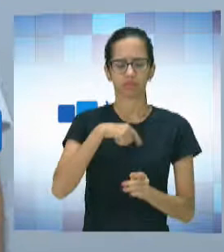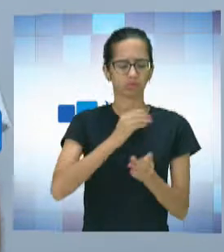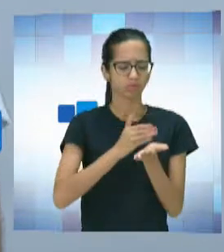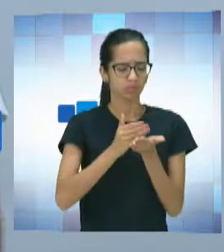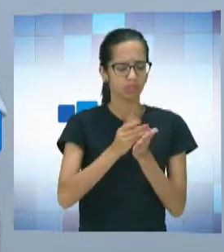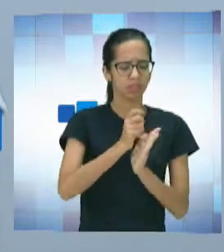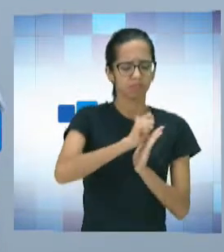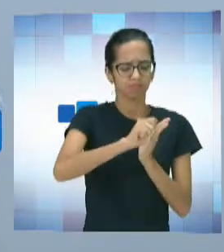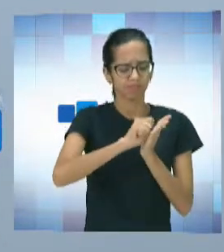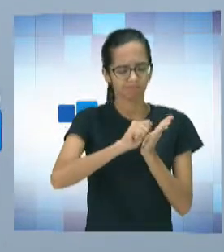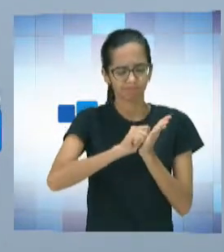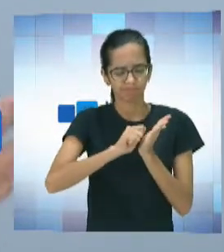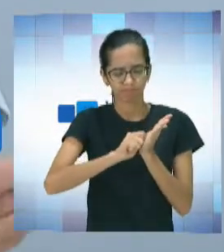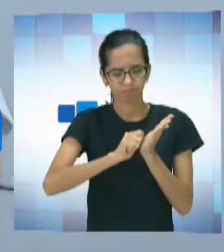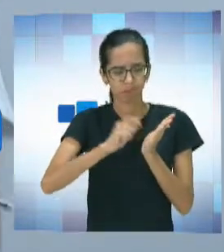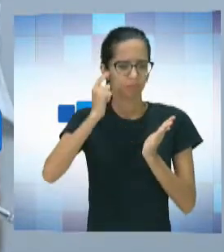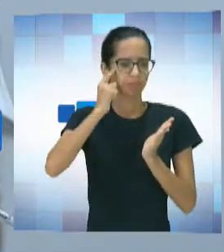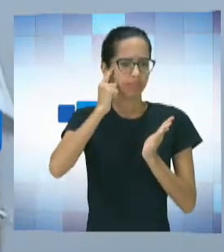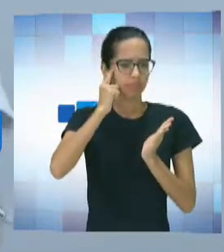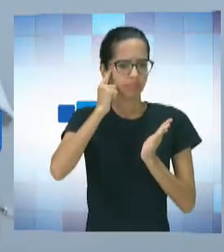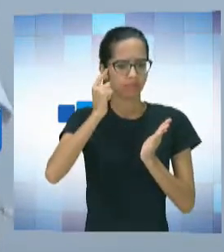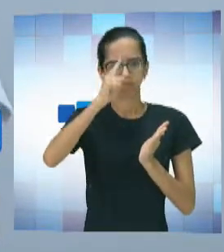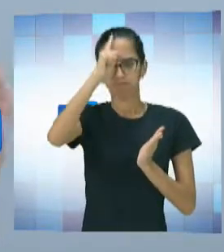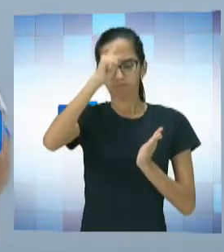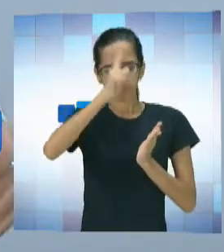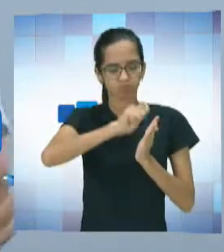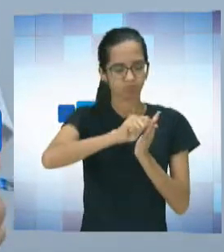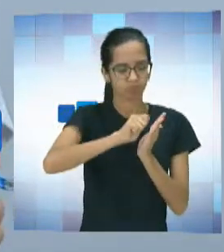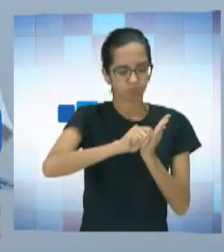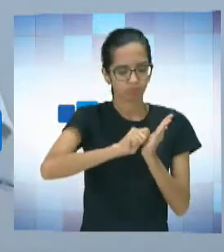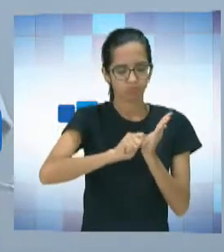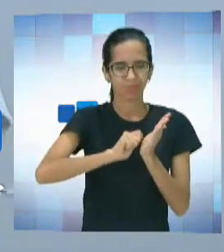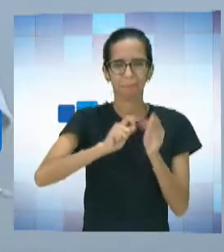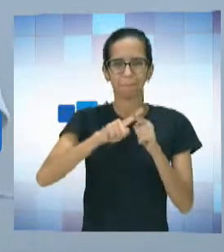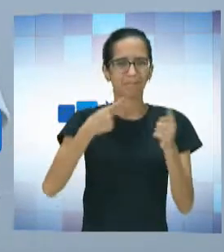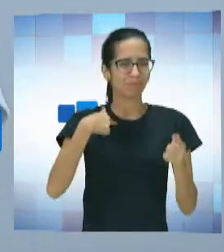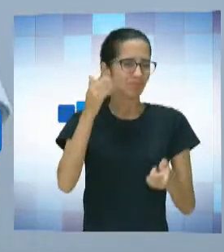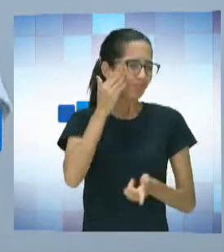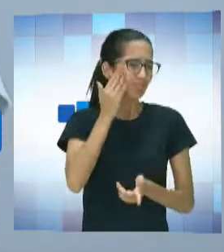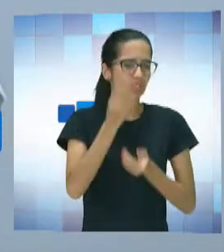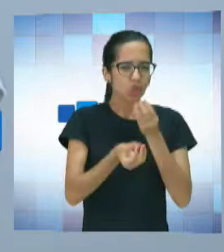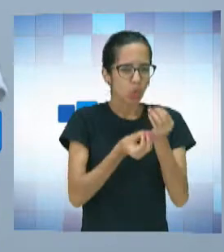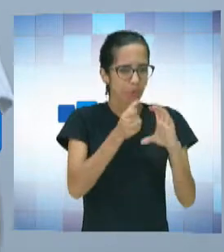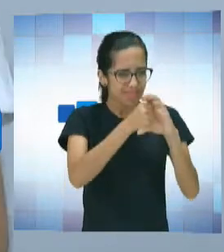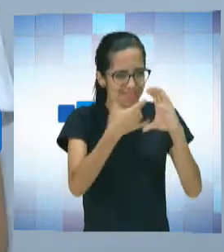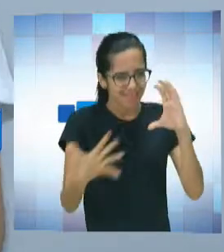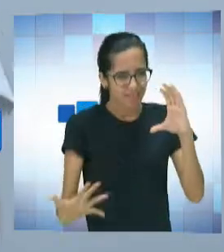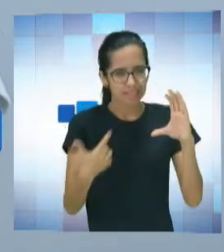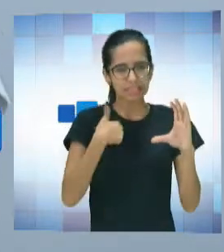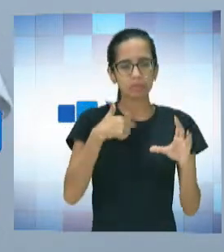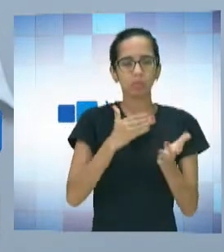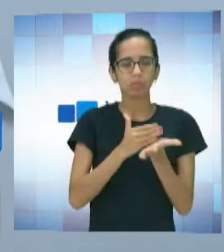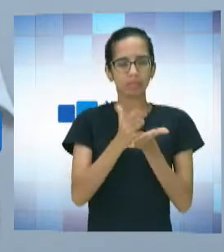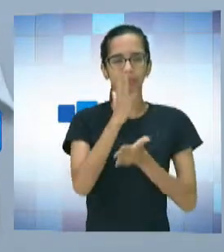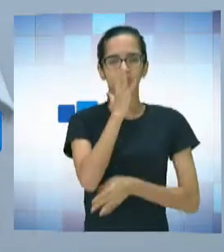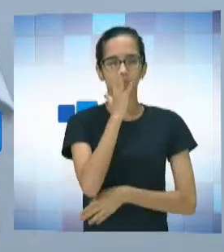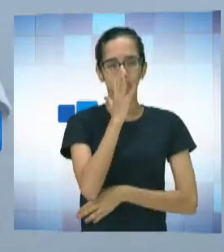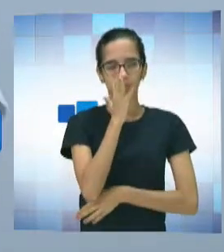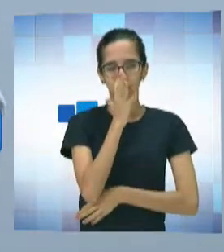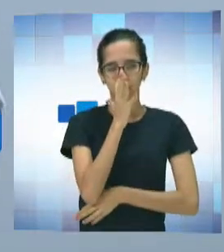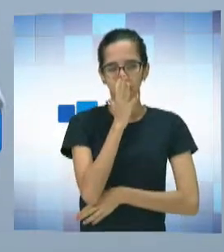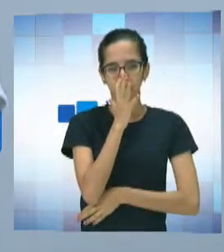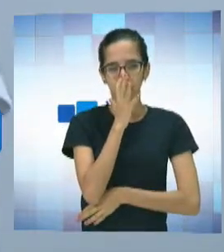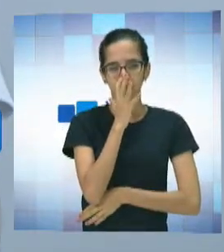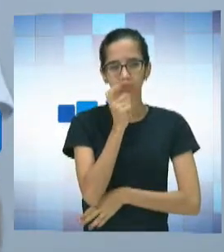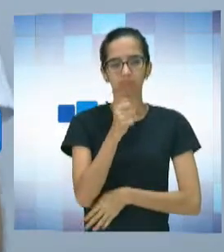como eu poderia, mas não entendi ainda o perfil deles, né? E aí eu comecei a observar comportamentos